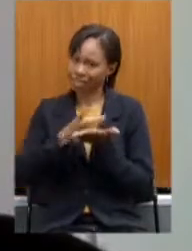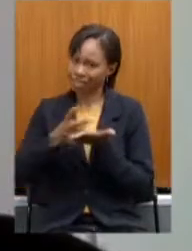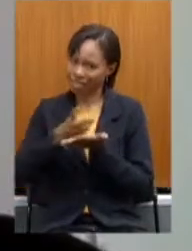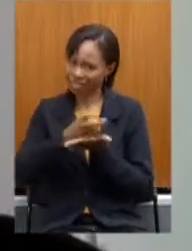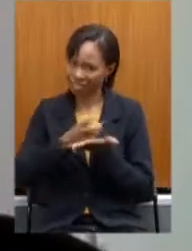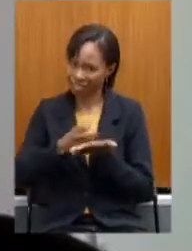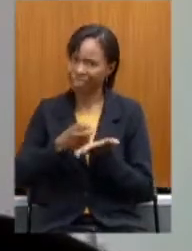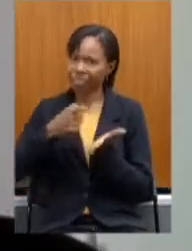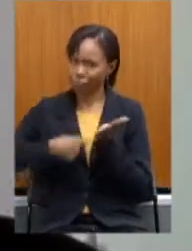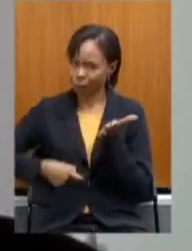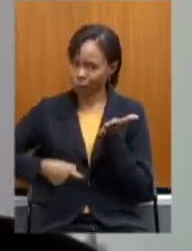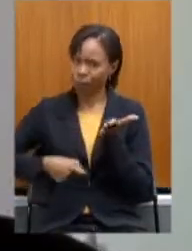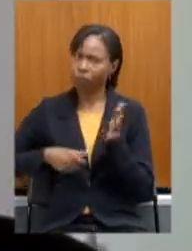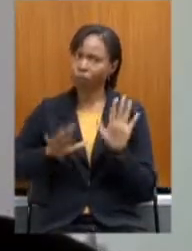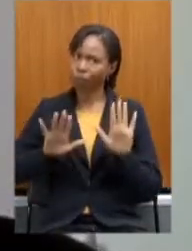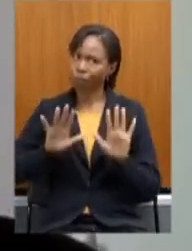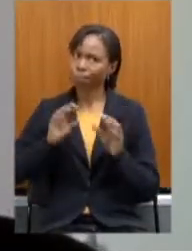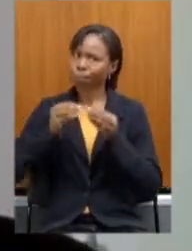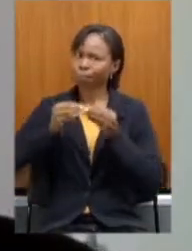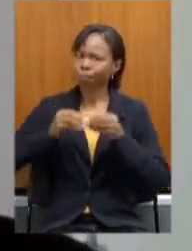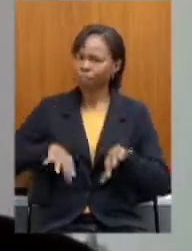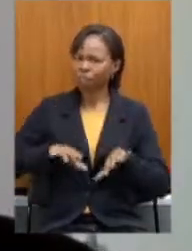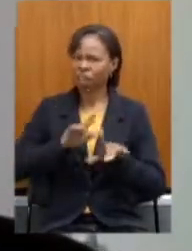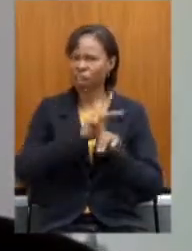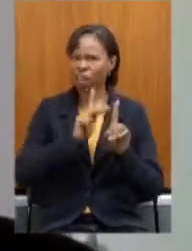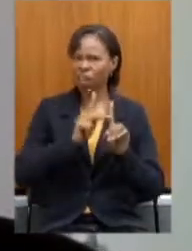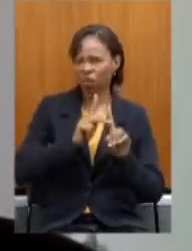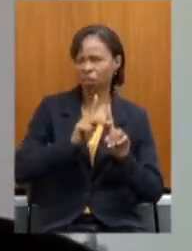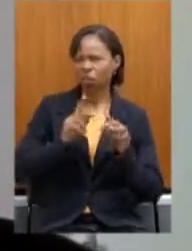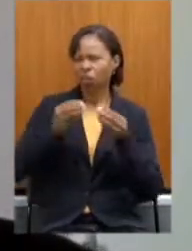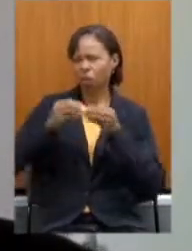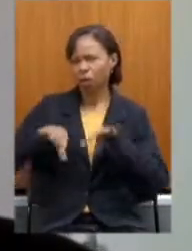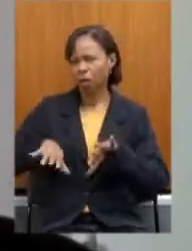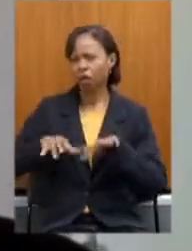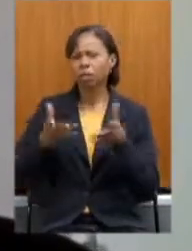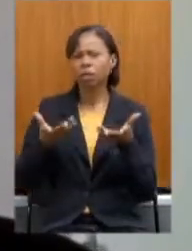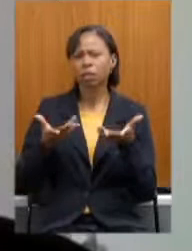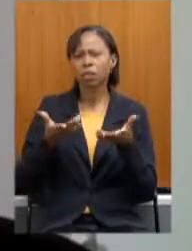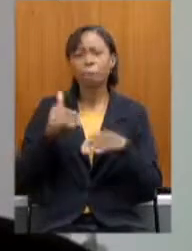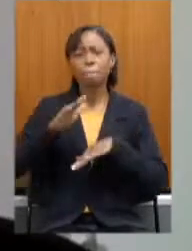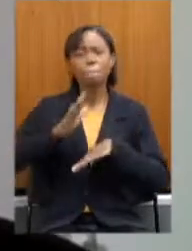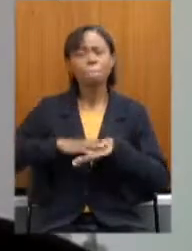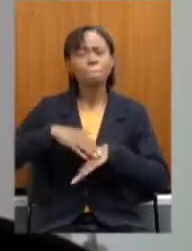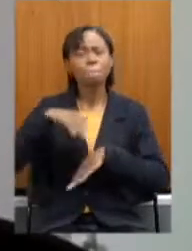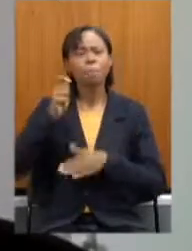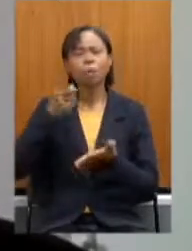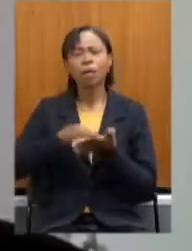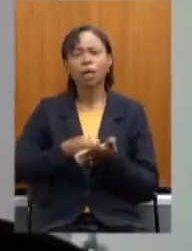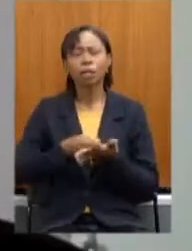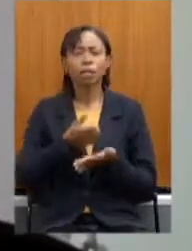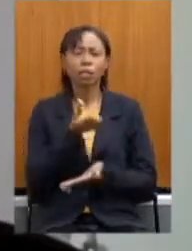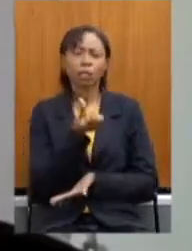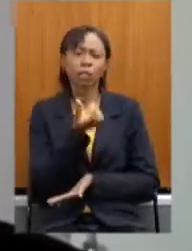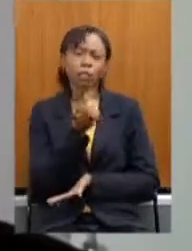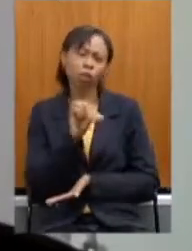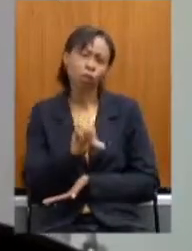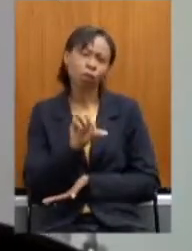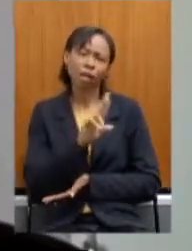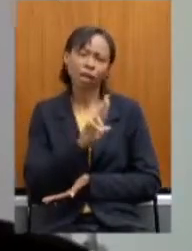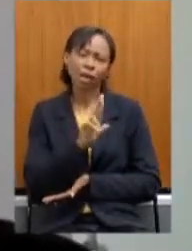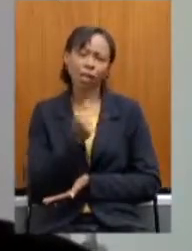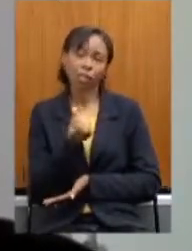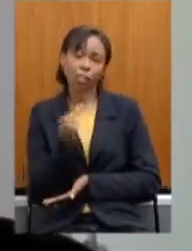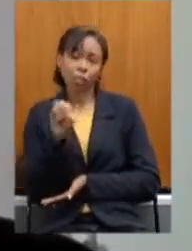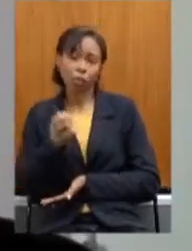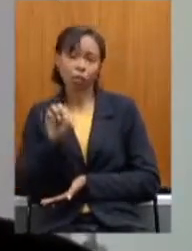com a reforma, vão ter que pagar a mais entre R$69,79 e